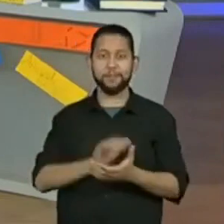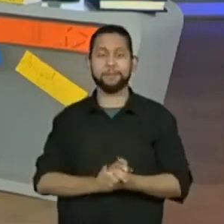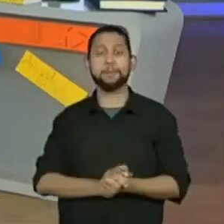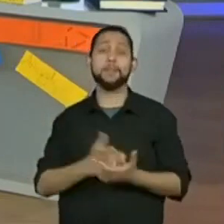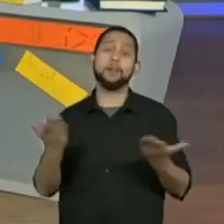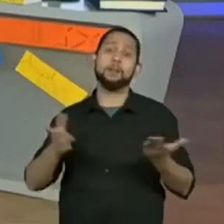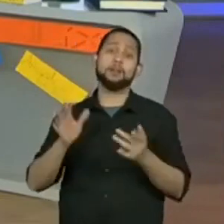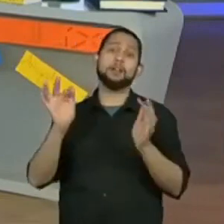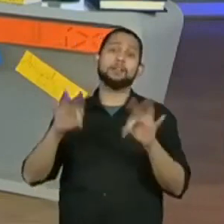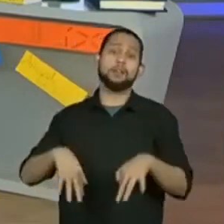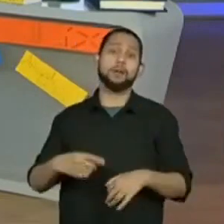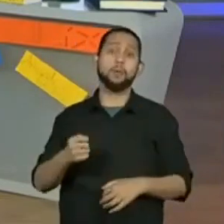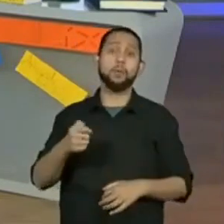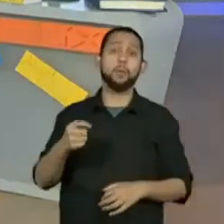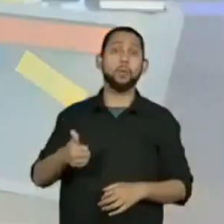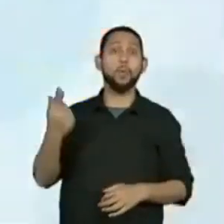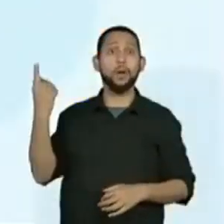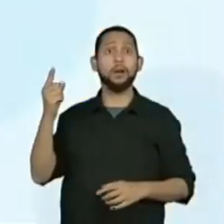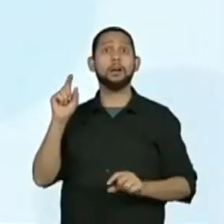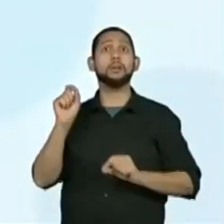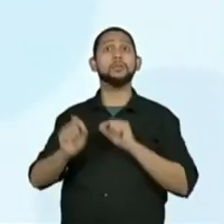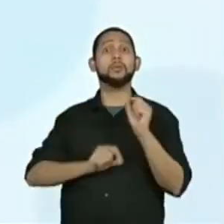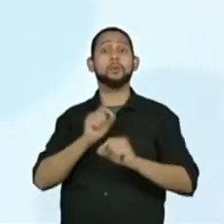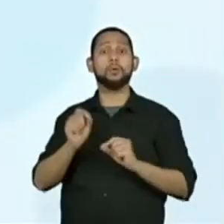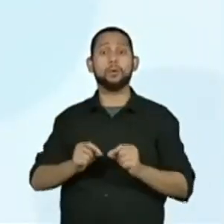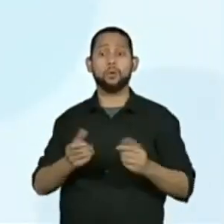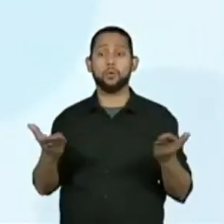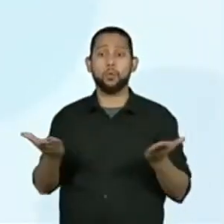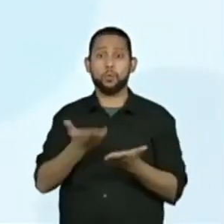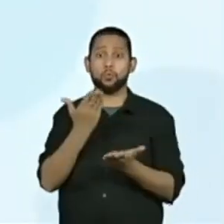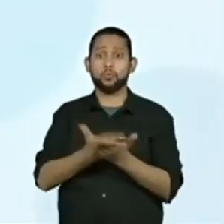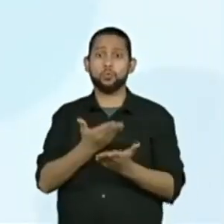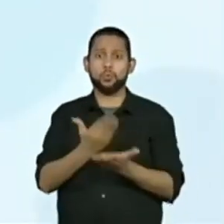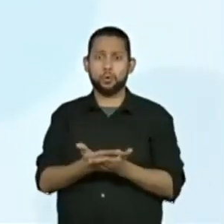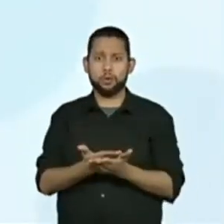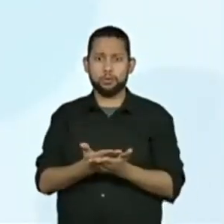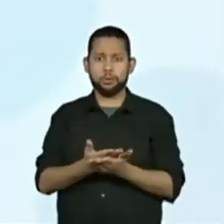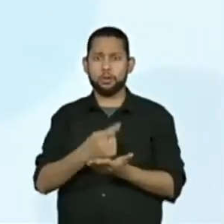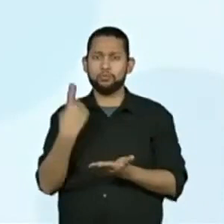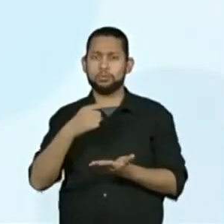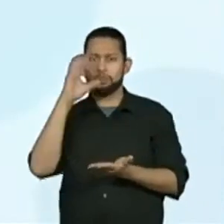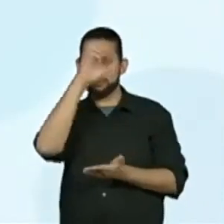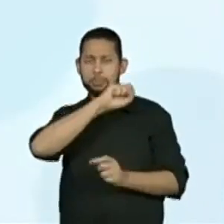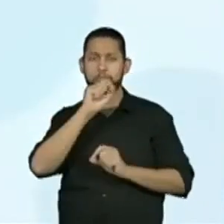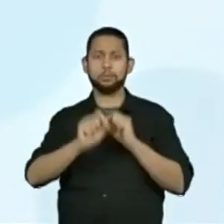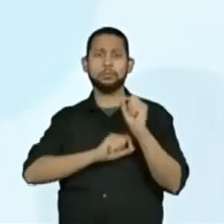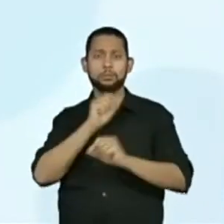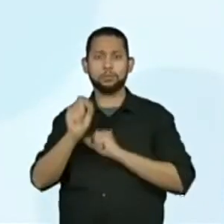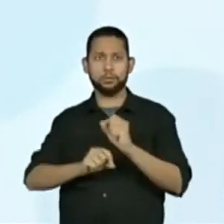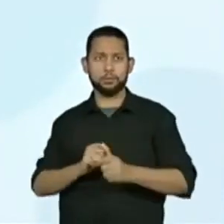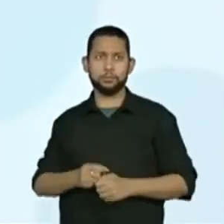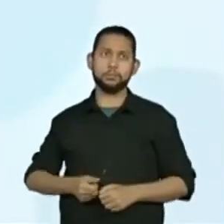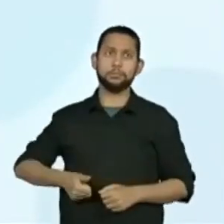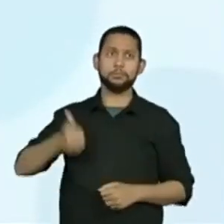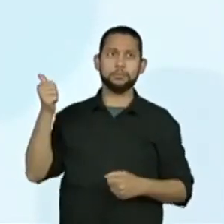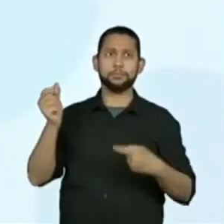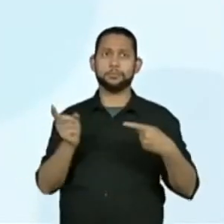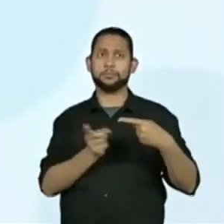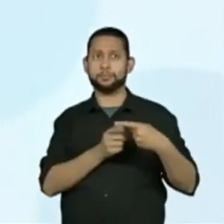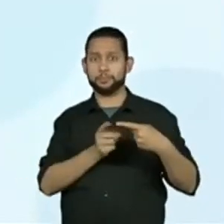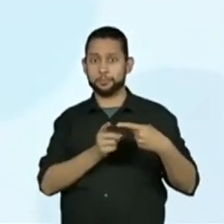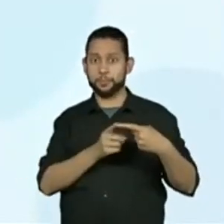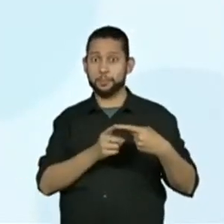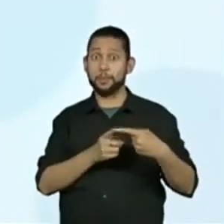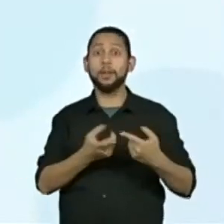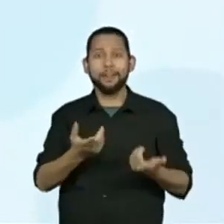para finalizar, o que vimos nas duas aulas de hoje? Vamos aos itens. Os